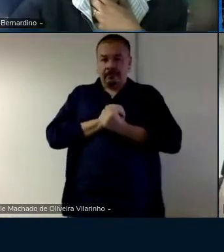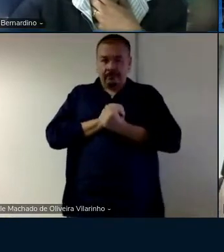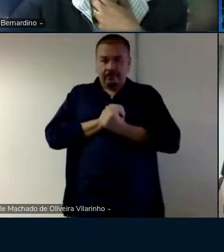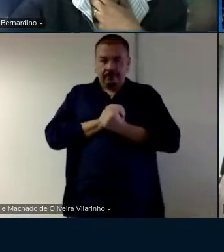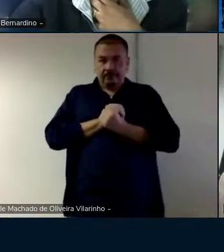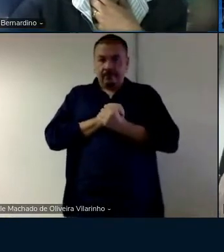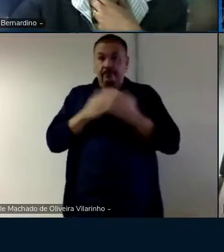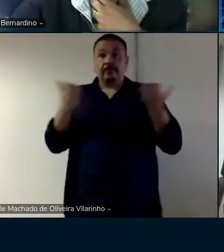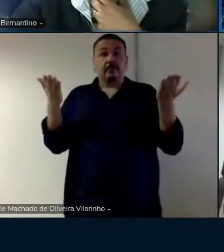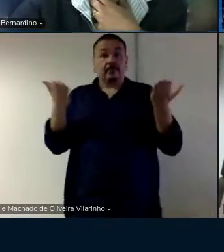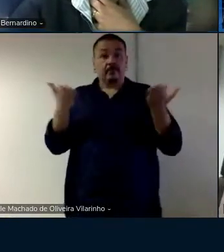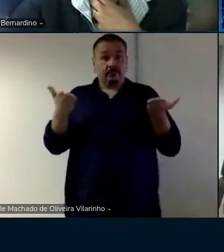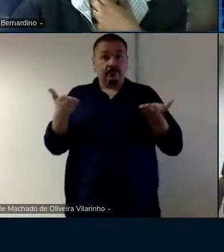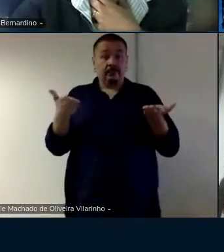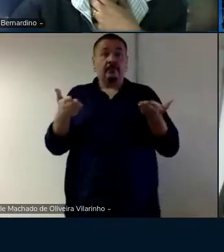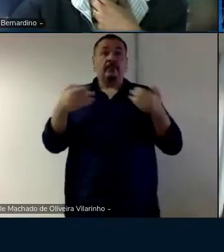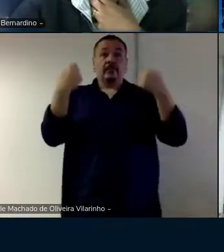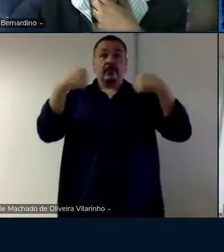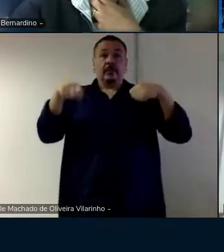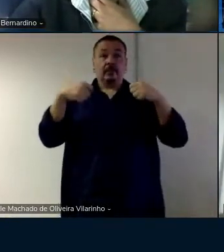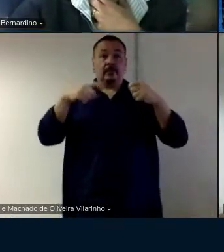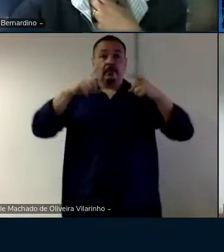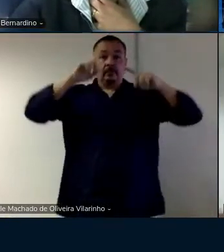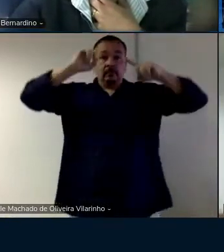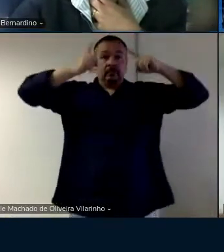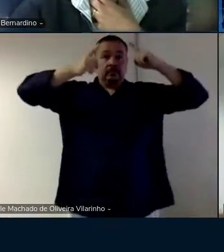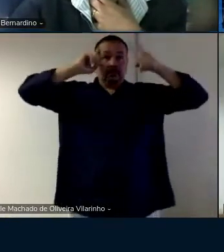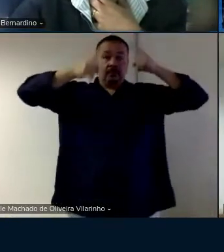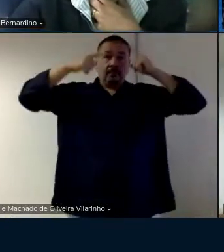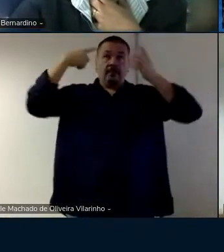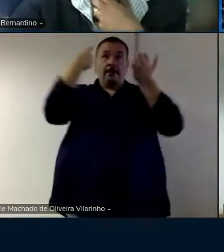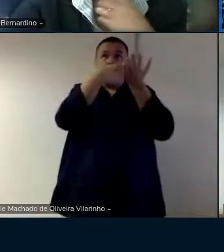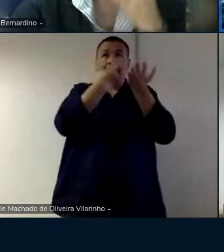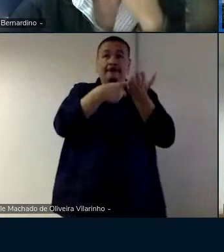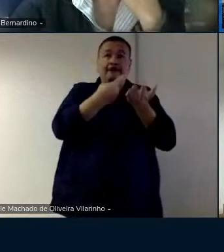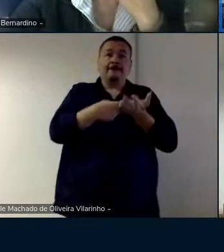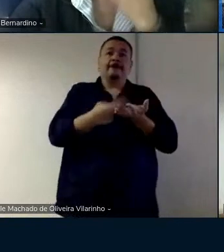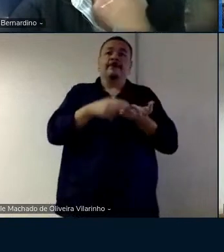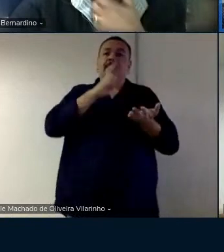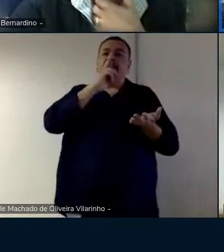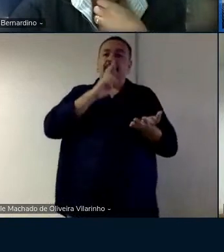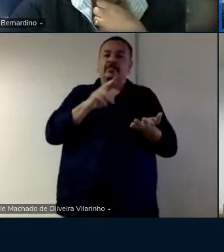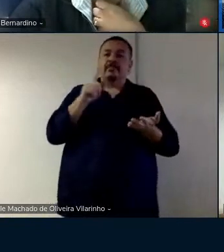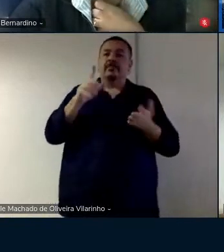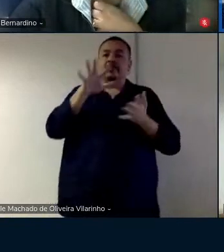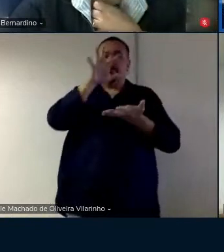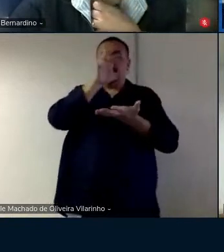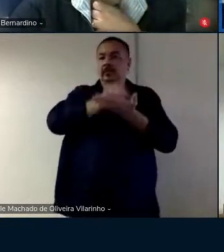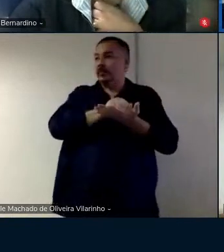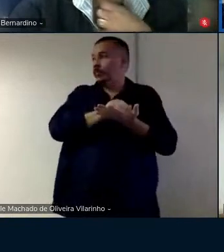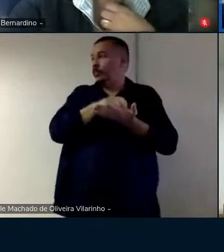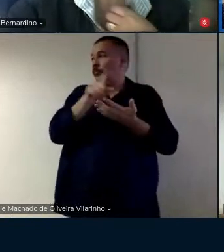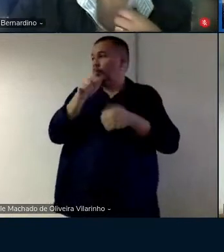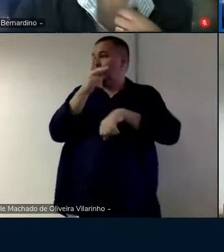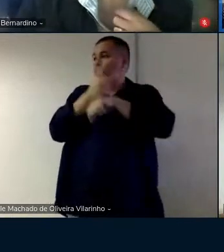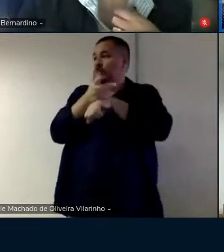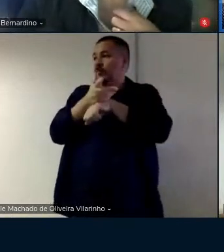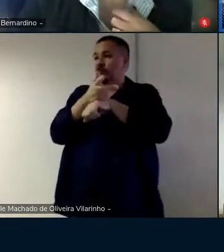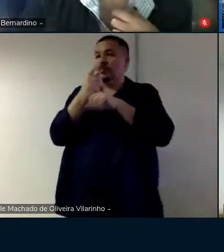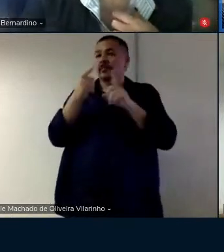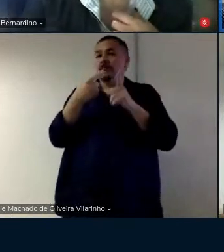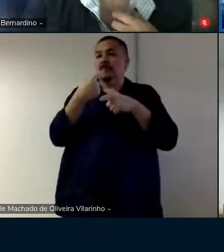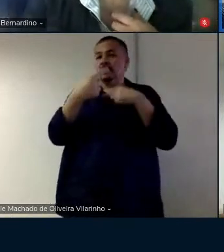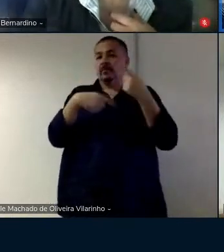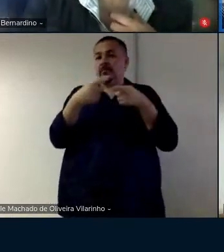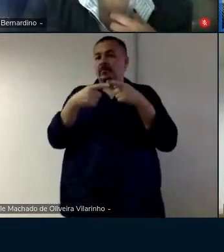Então agora a gente precisa deliberar sobre o resultado a gravação vai ficar um tempo suspensa